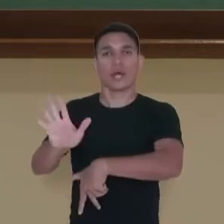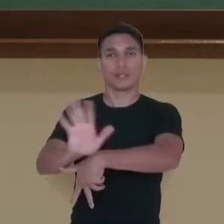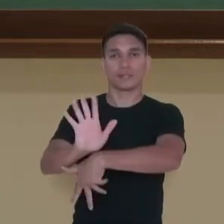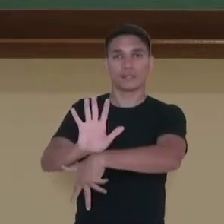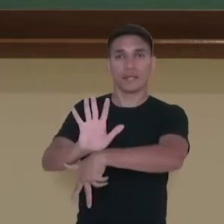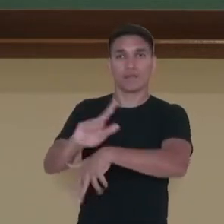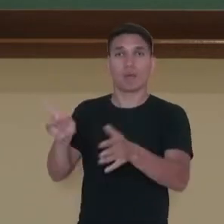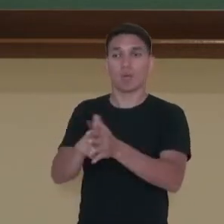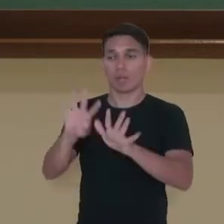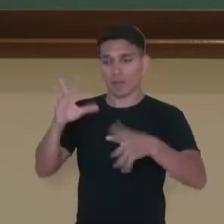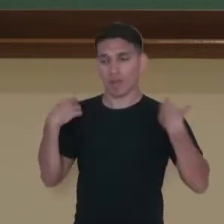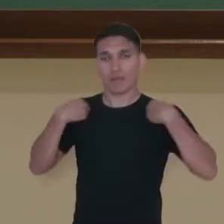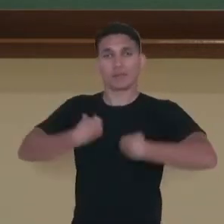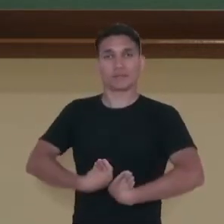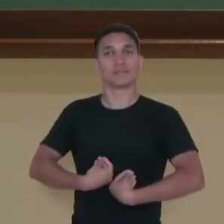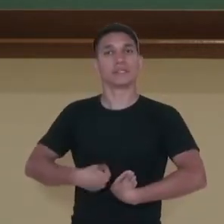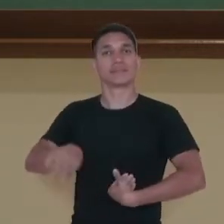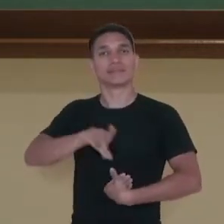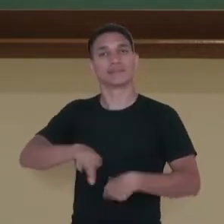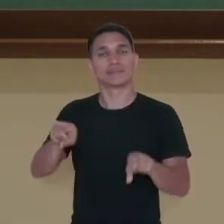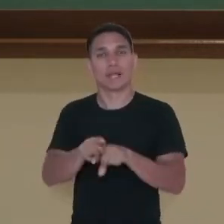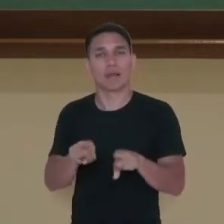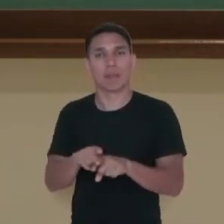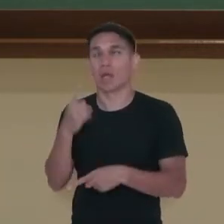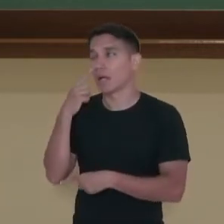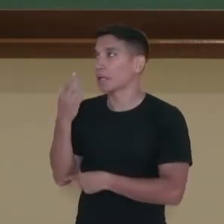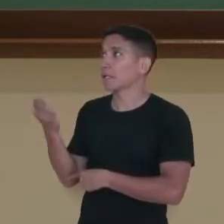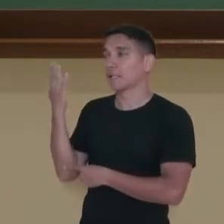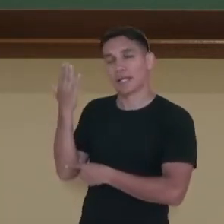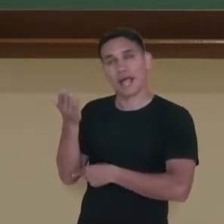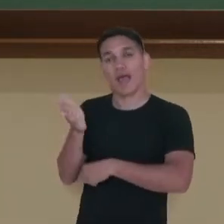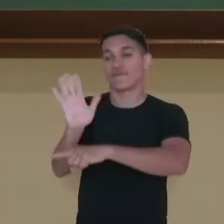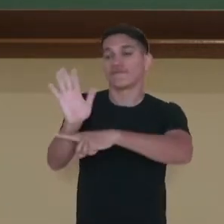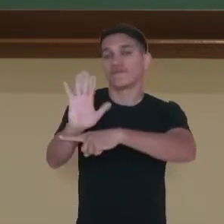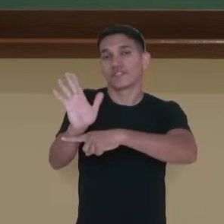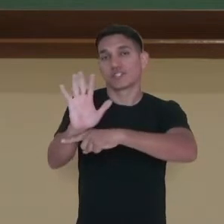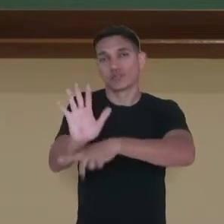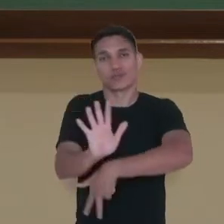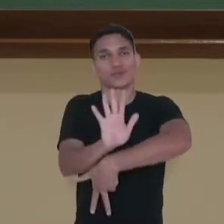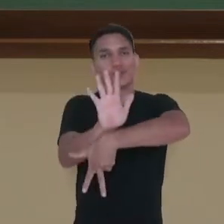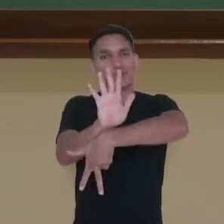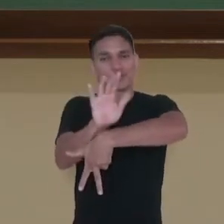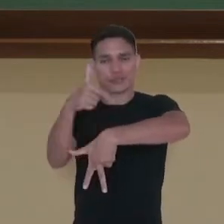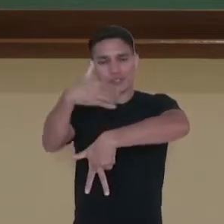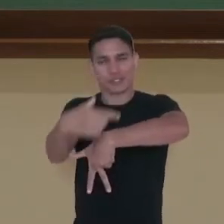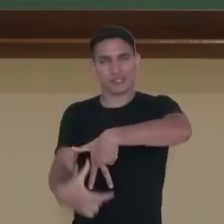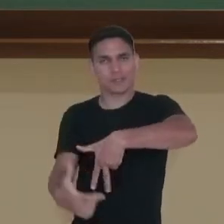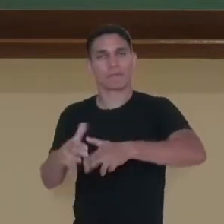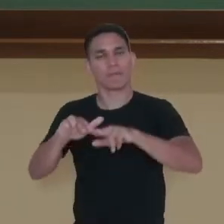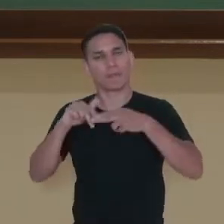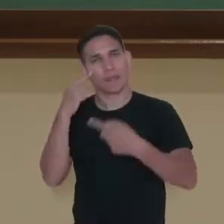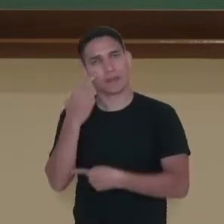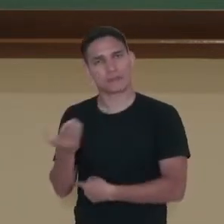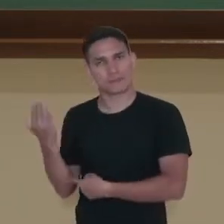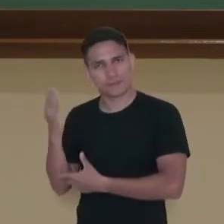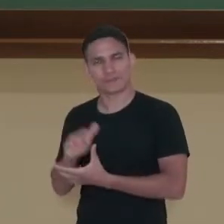veste e ele dá a elas o nome de videocriatura. Observe a composição desta obra.